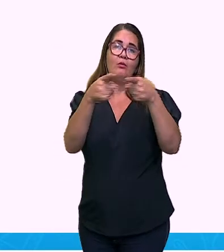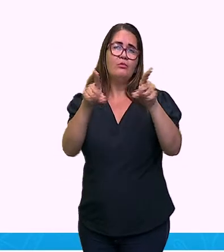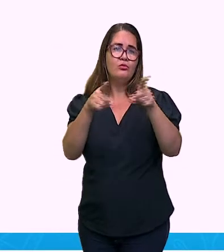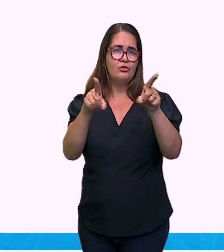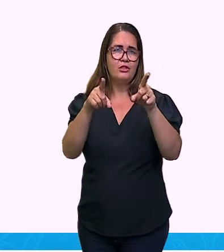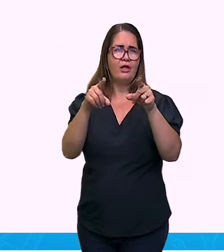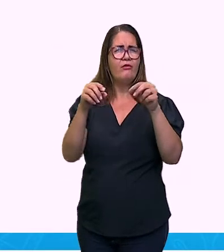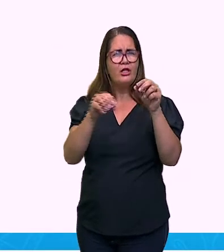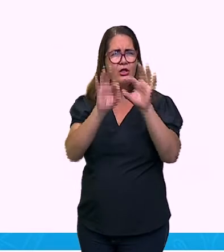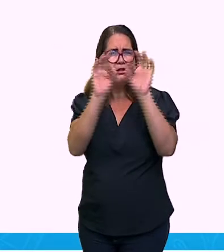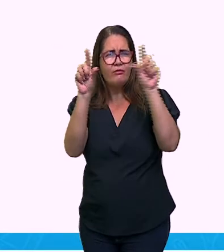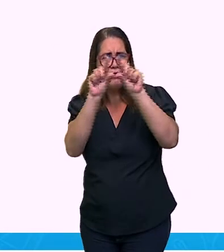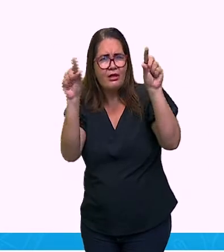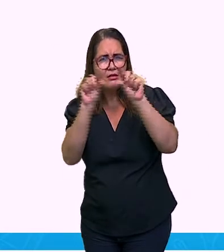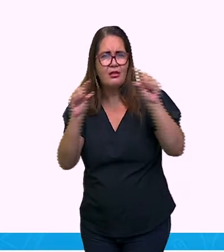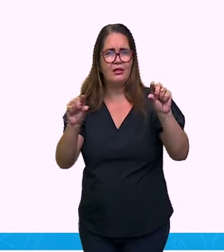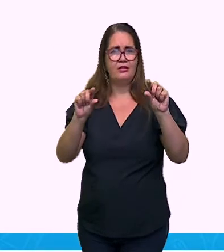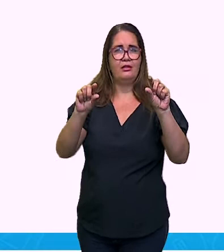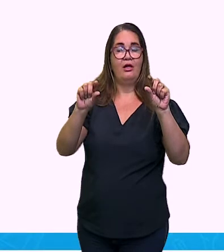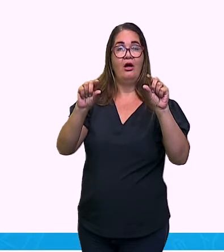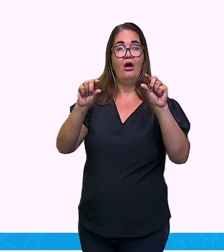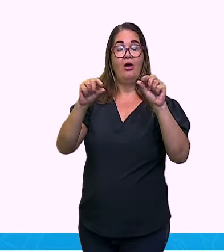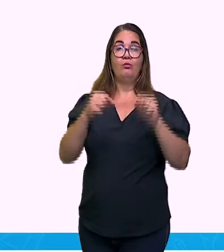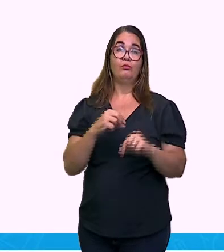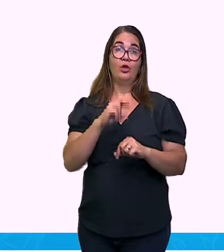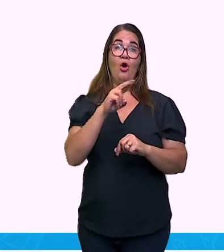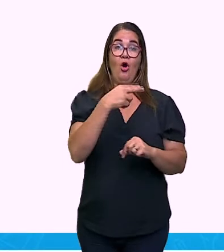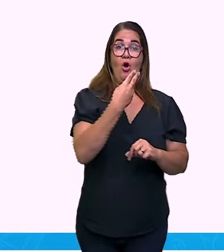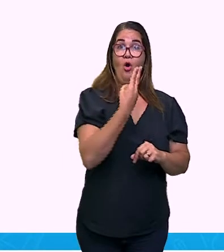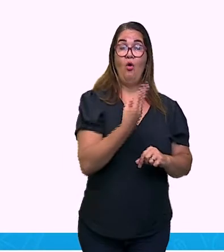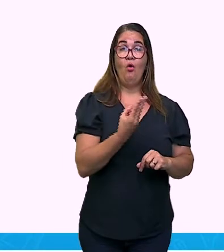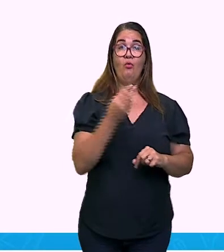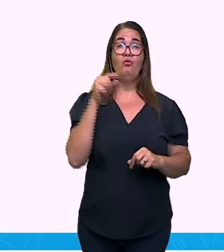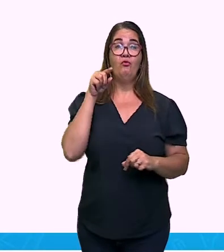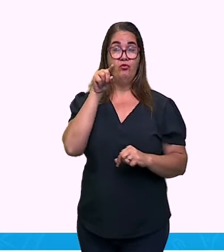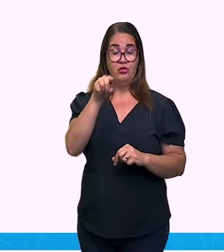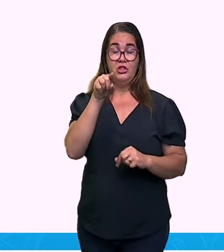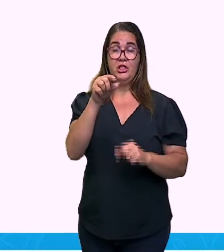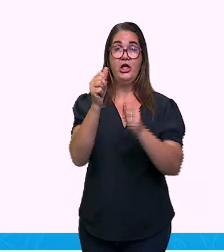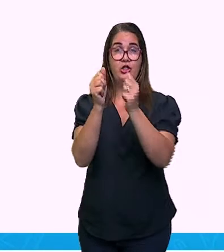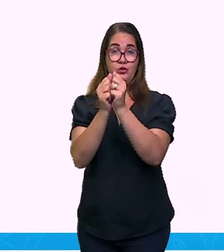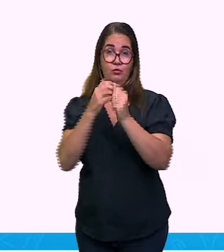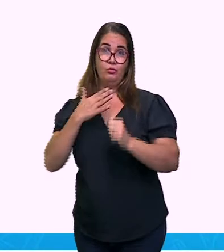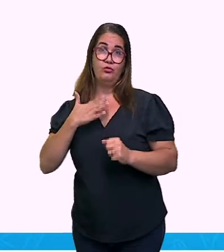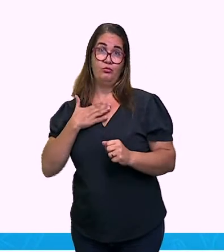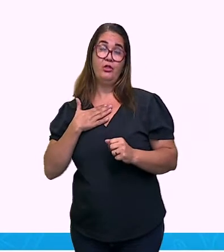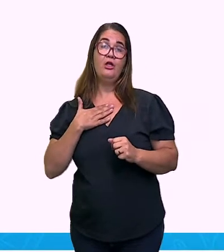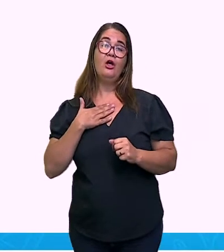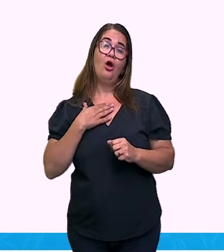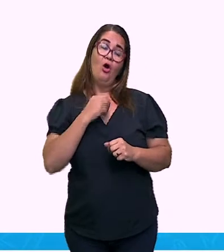comigo, ou eu fico com você. Ou a gente fica junto. Então, eu tenho aqui, olha, o